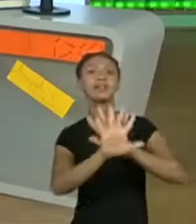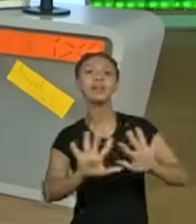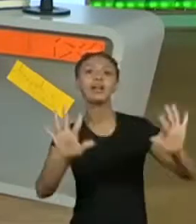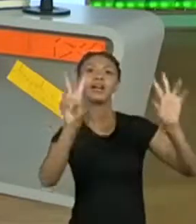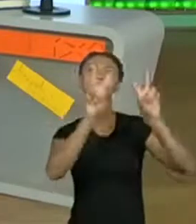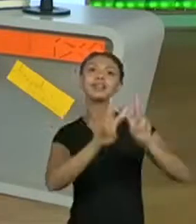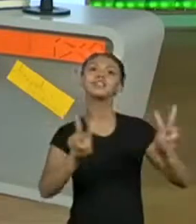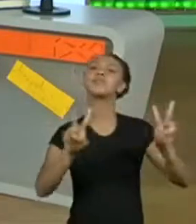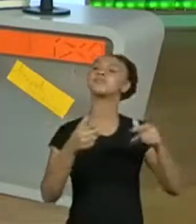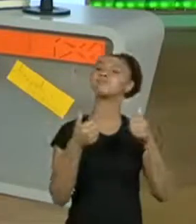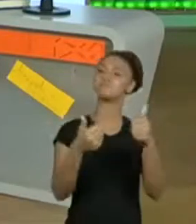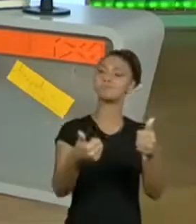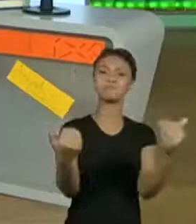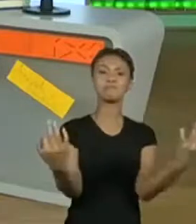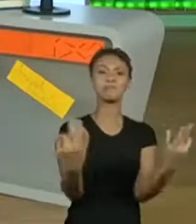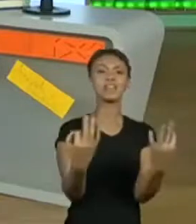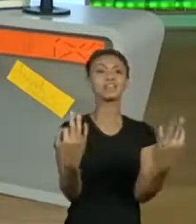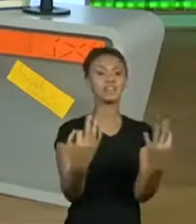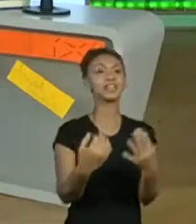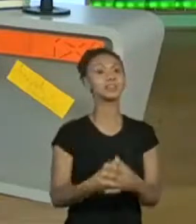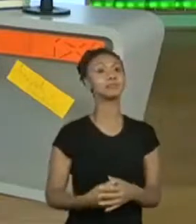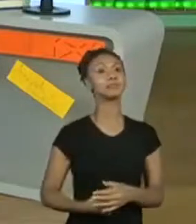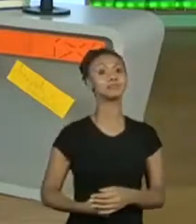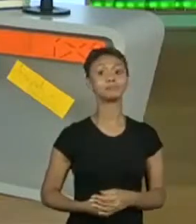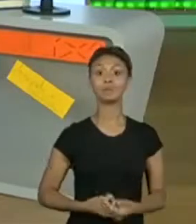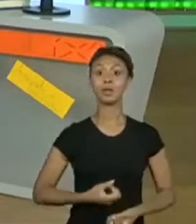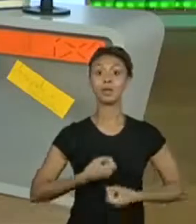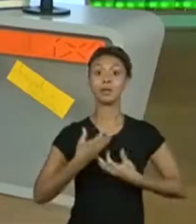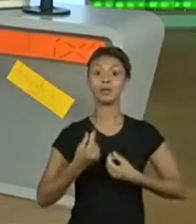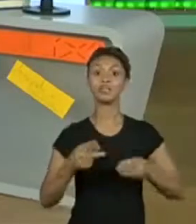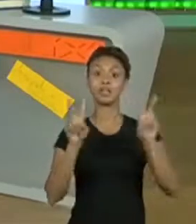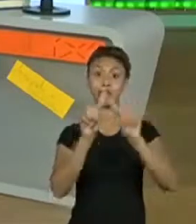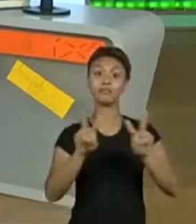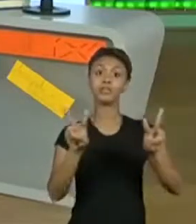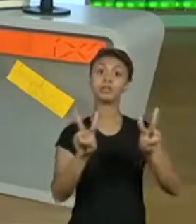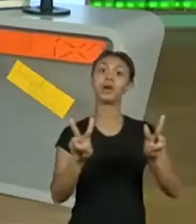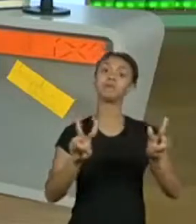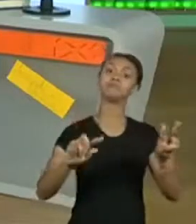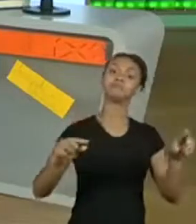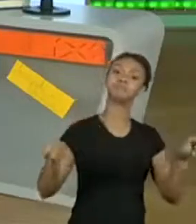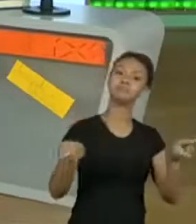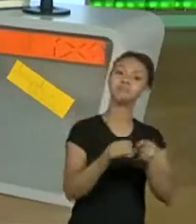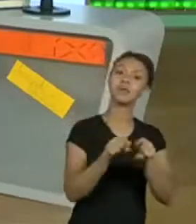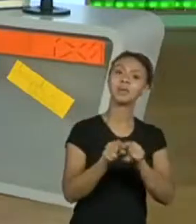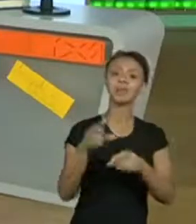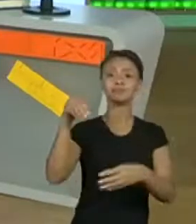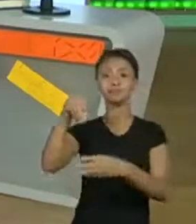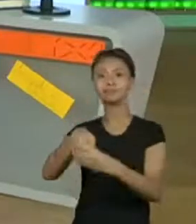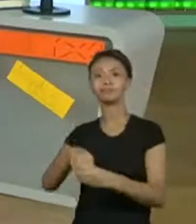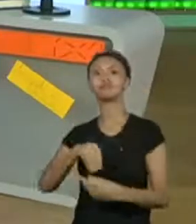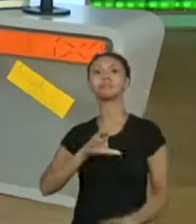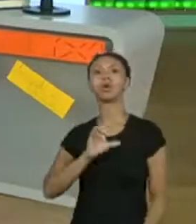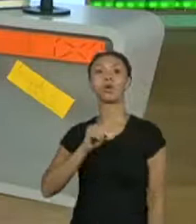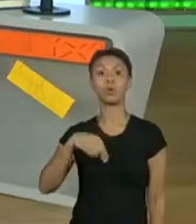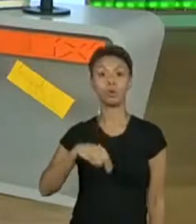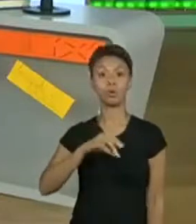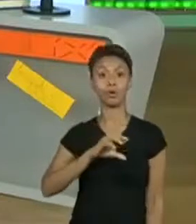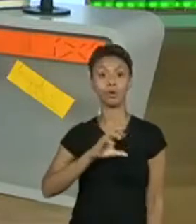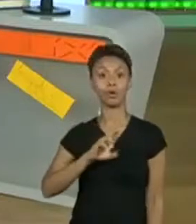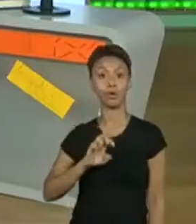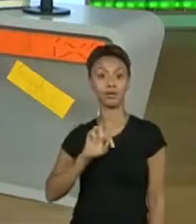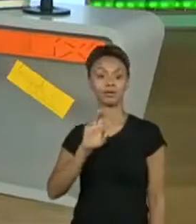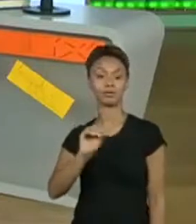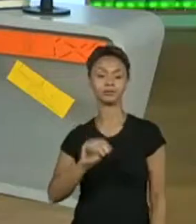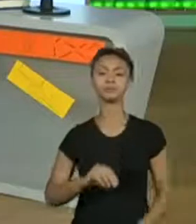Como eu disse no início, a poesia visual, ela faz parte dos poemas concretos. Muito bem colocado. Vamos